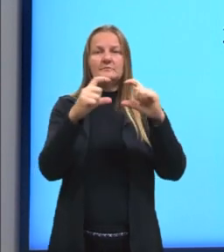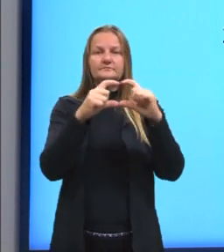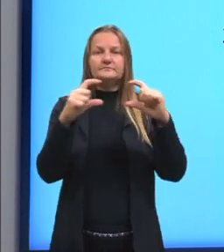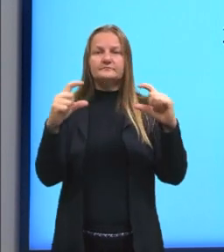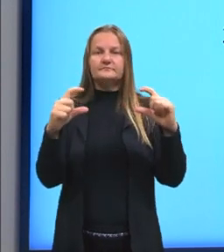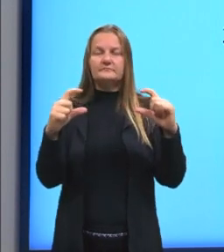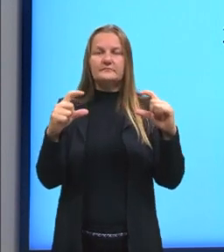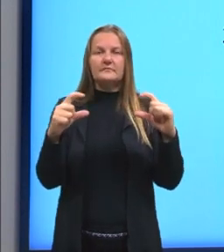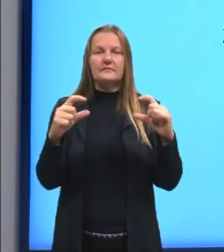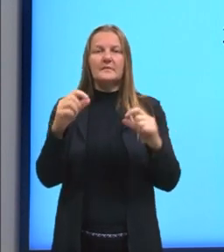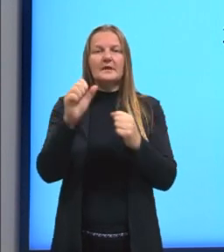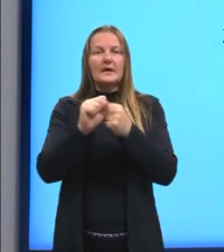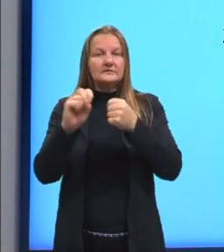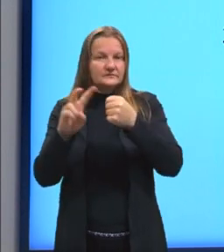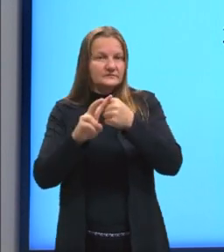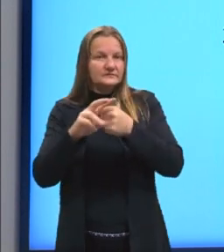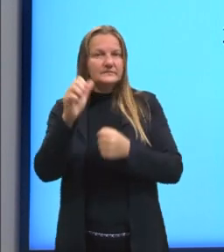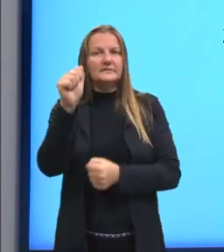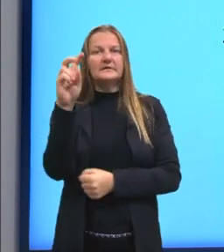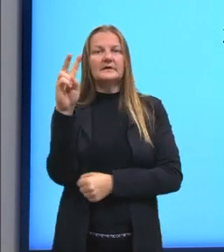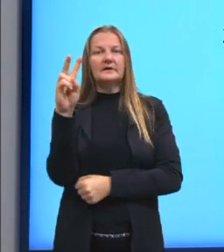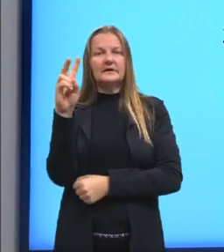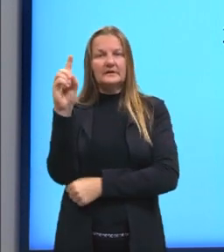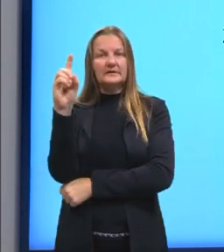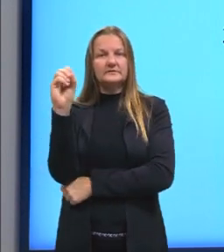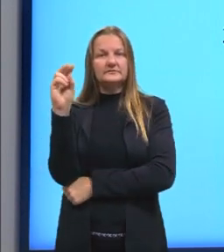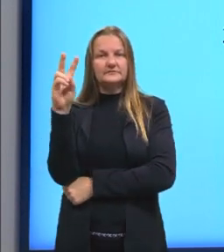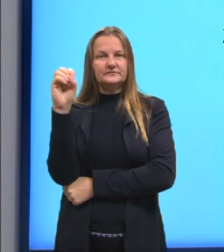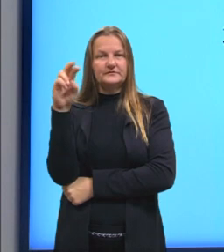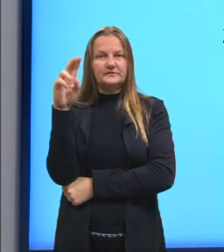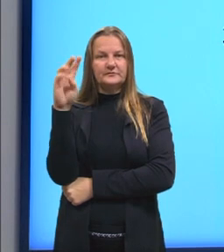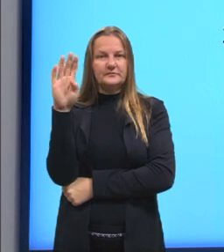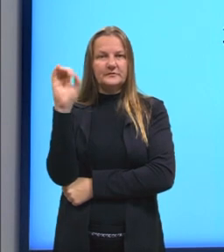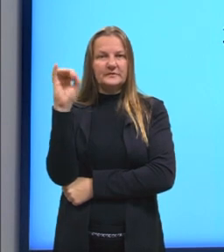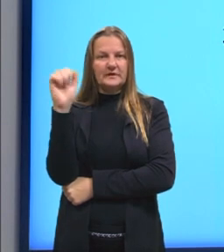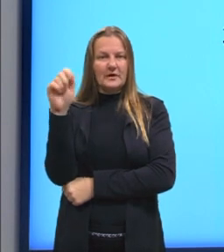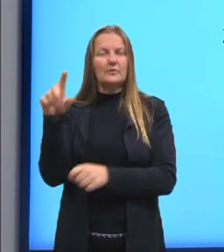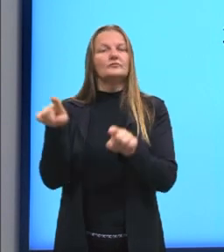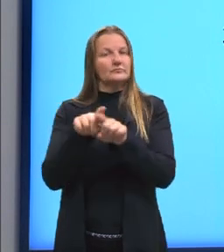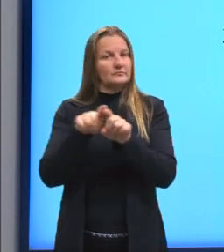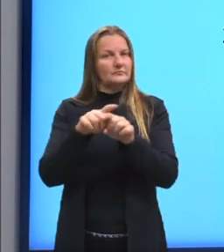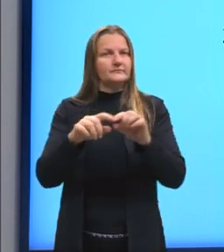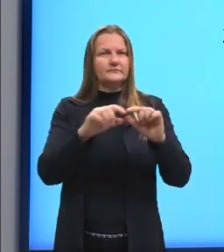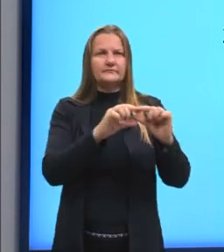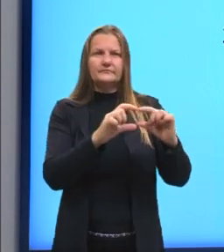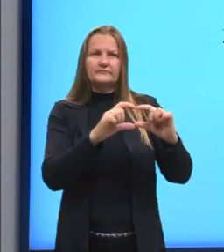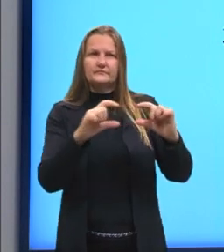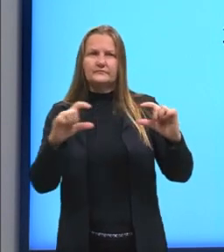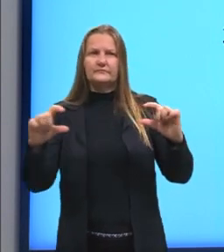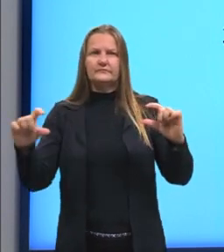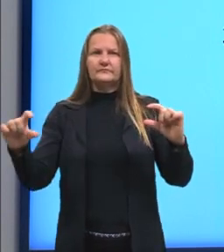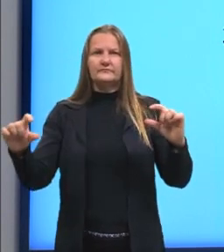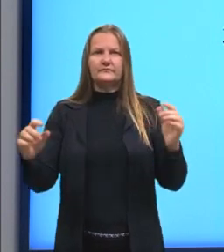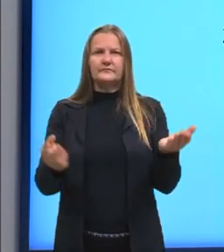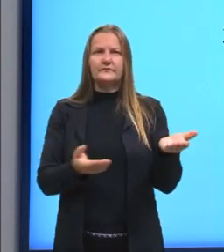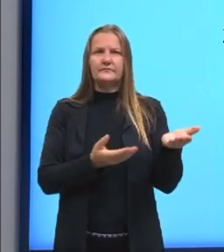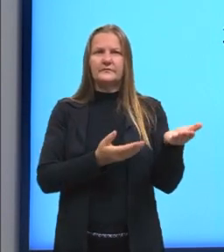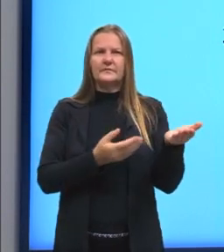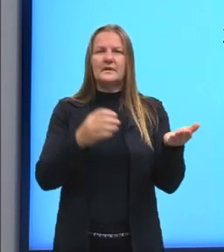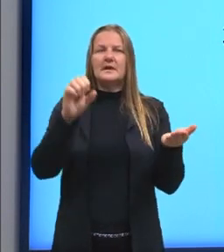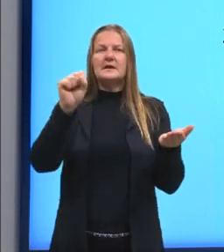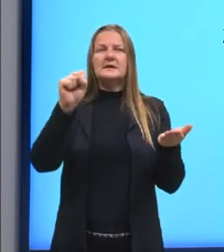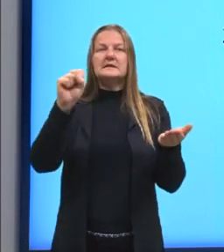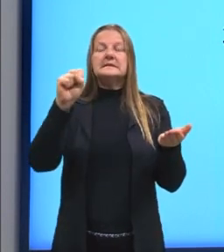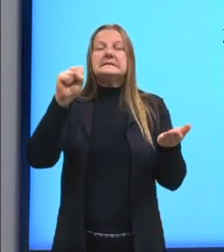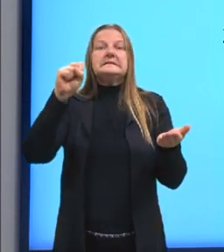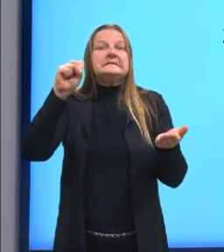adverbial. Então, gente tem ali uma oração subordinada adverbial em, seu balão pegar fogo,